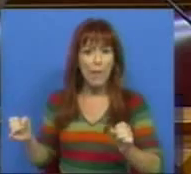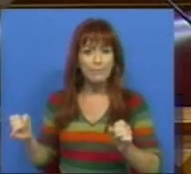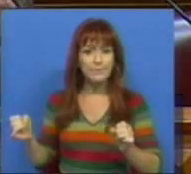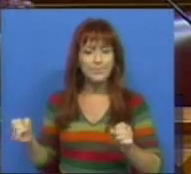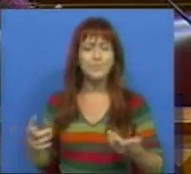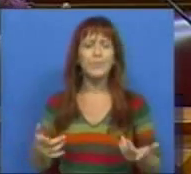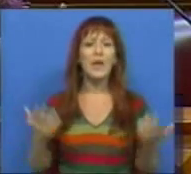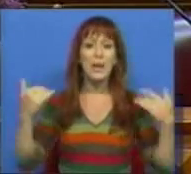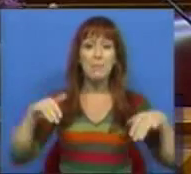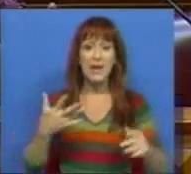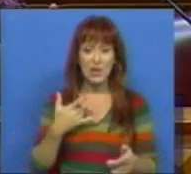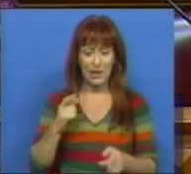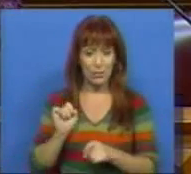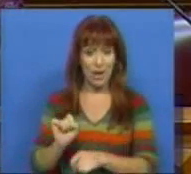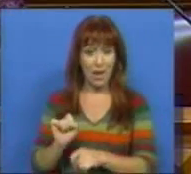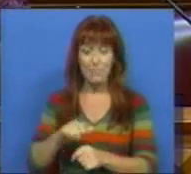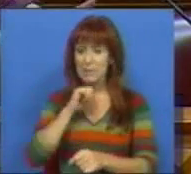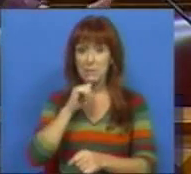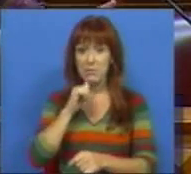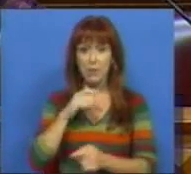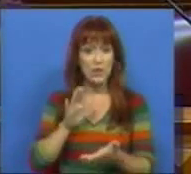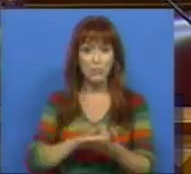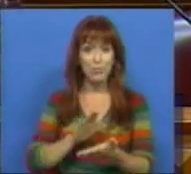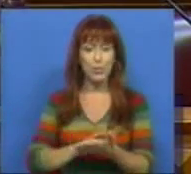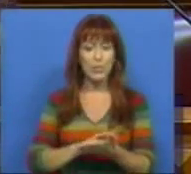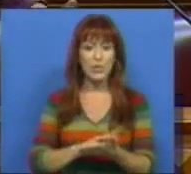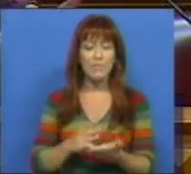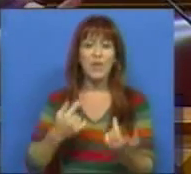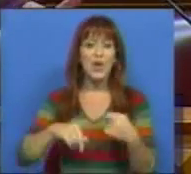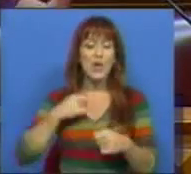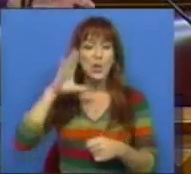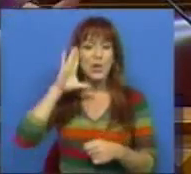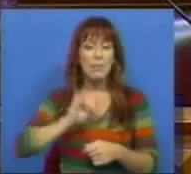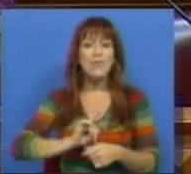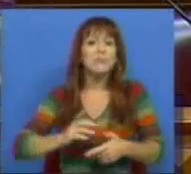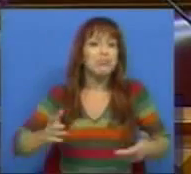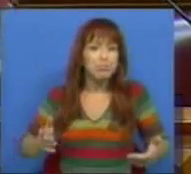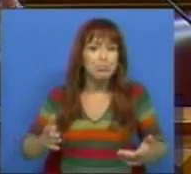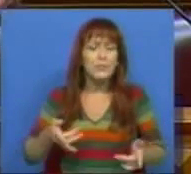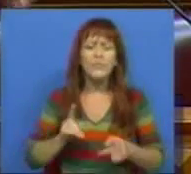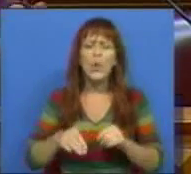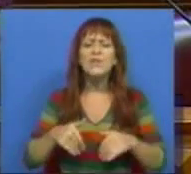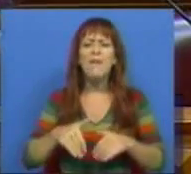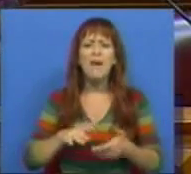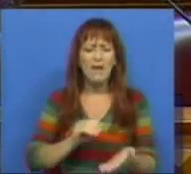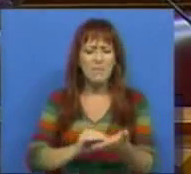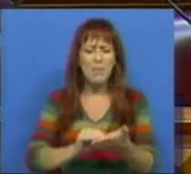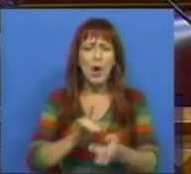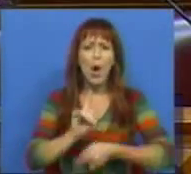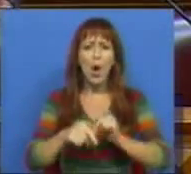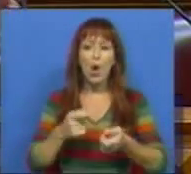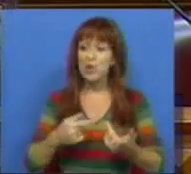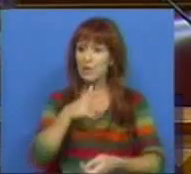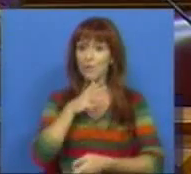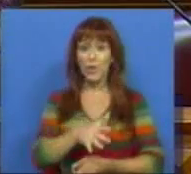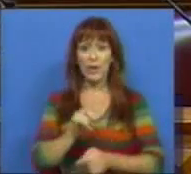contudo esse decreto ainda não foi publicado e, portanto, nós não sabemos exatamente o que é que vai sair daquilo